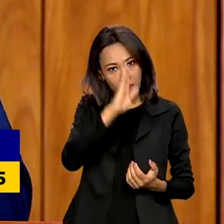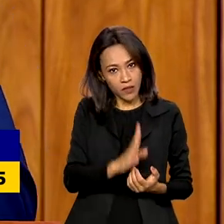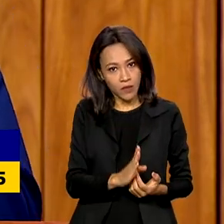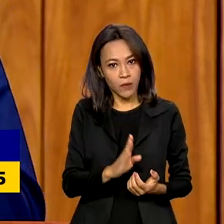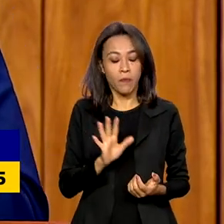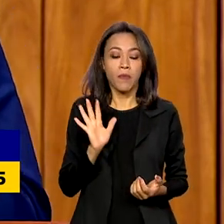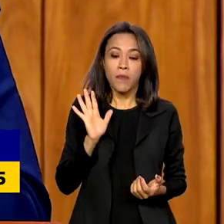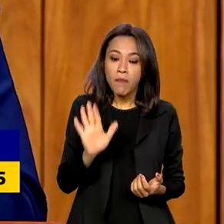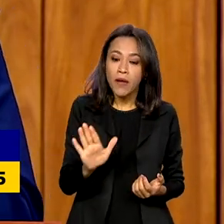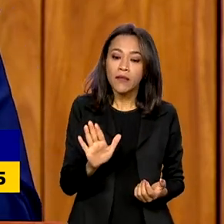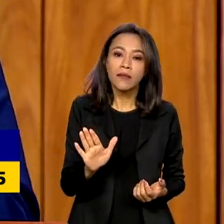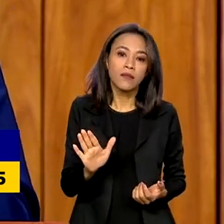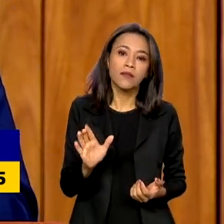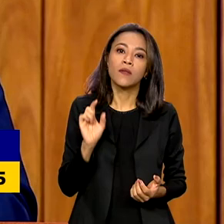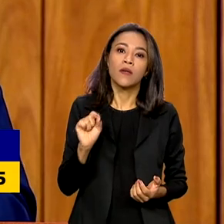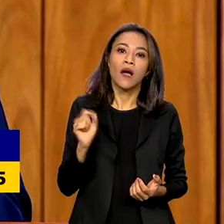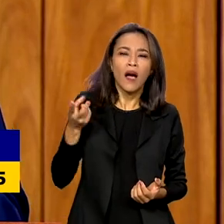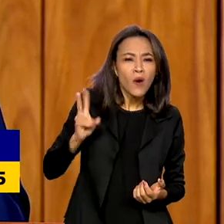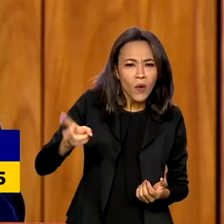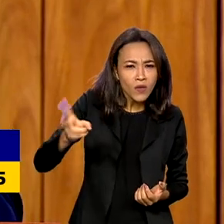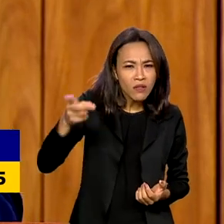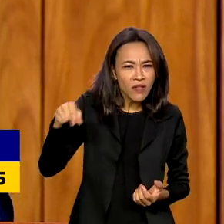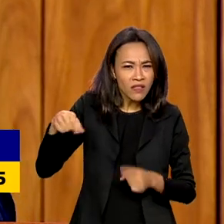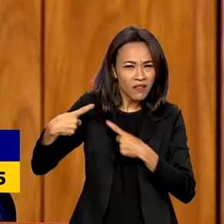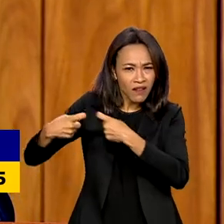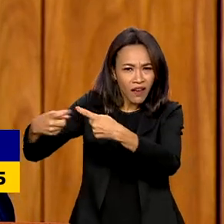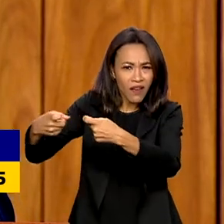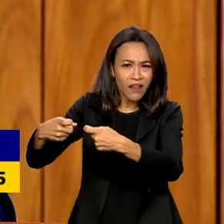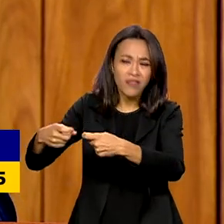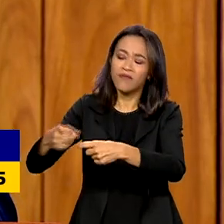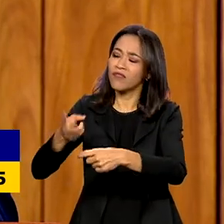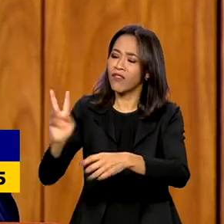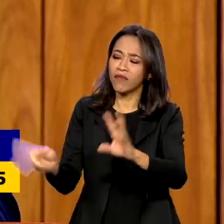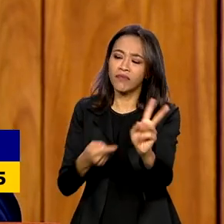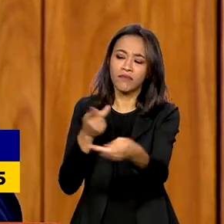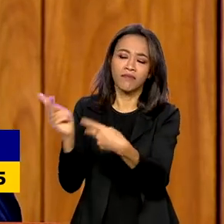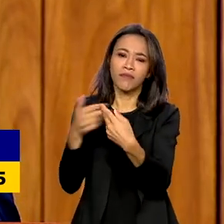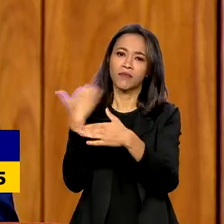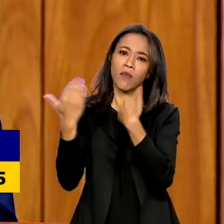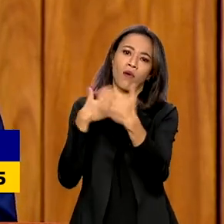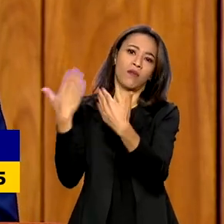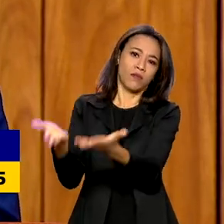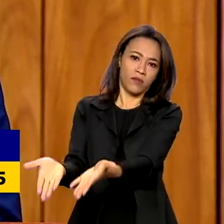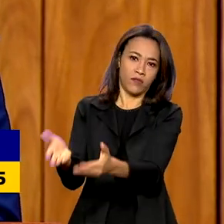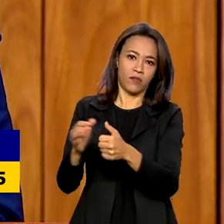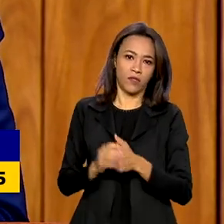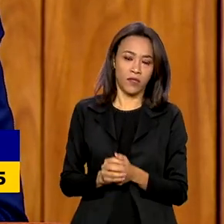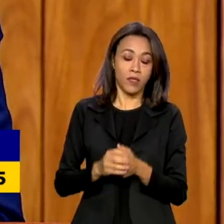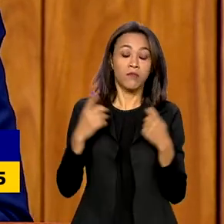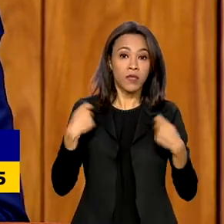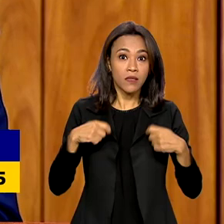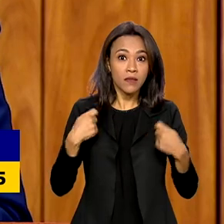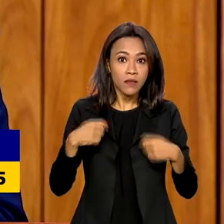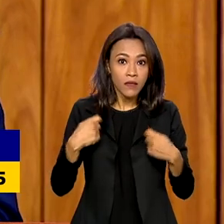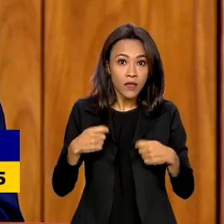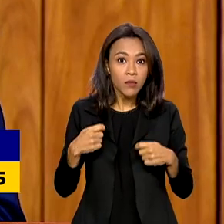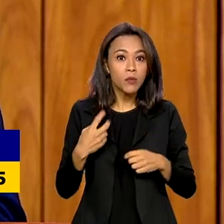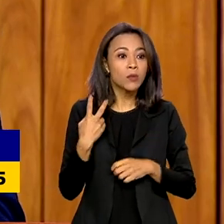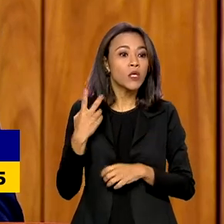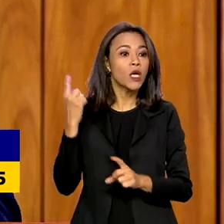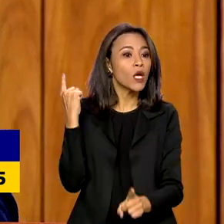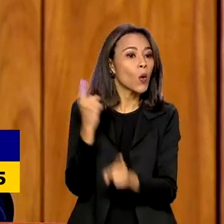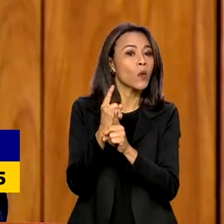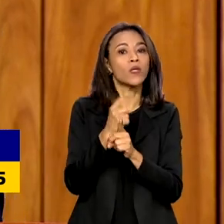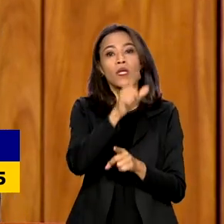tempo, a continuidade da guerra só vai levar à morte. E, portanto, nós precisamos encontrar alguém que consiga